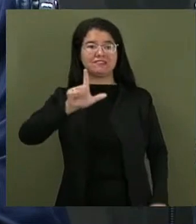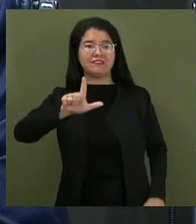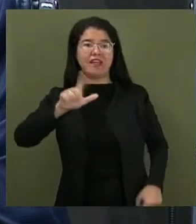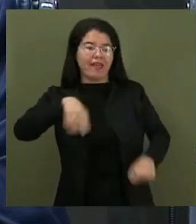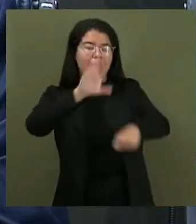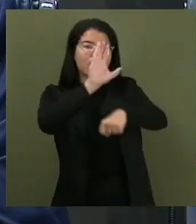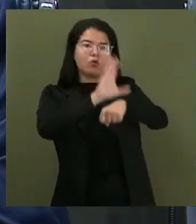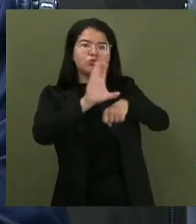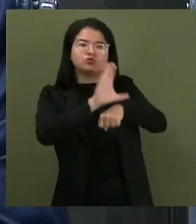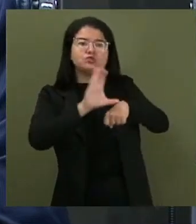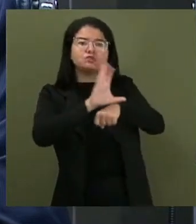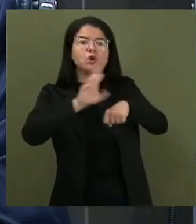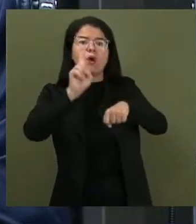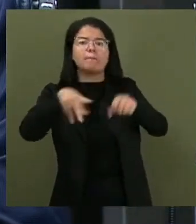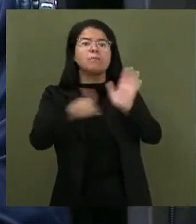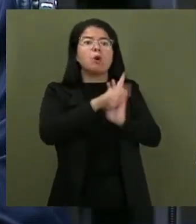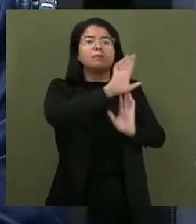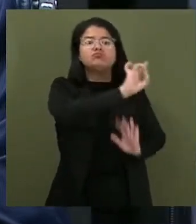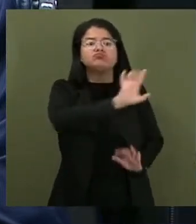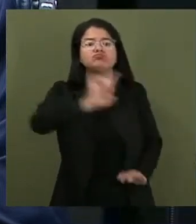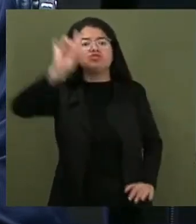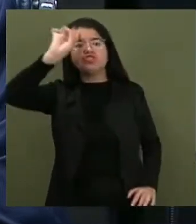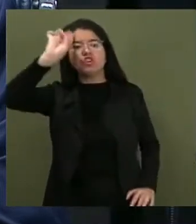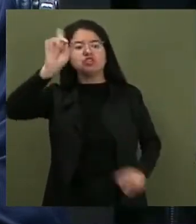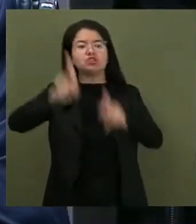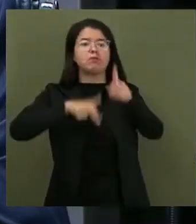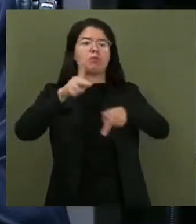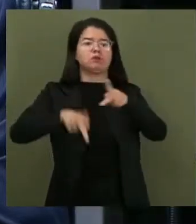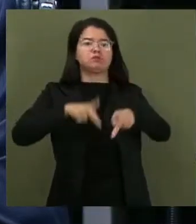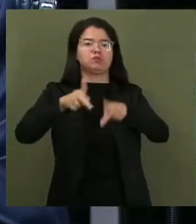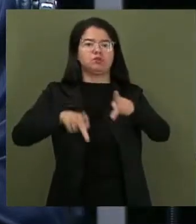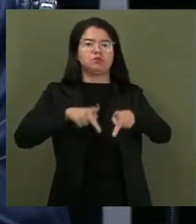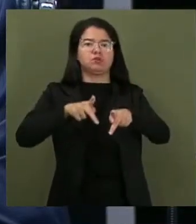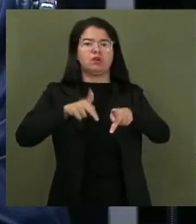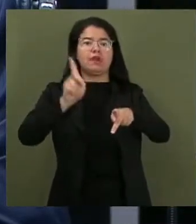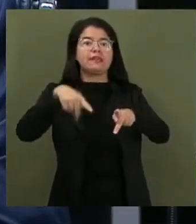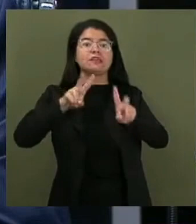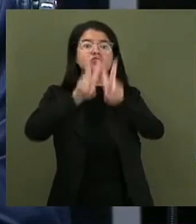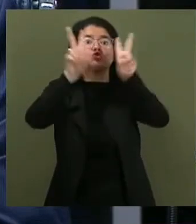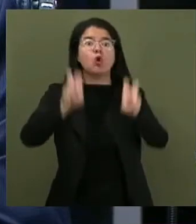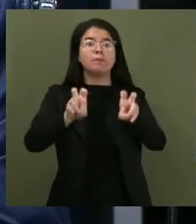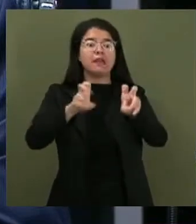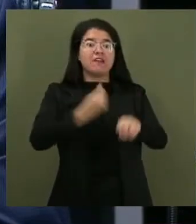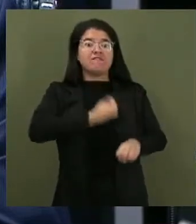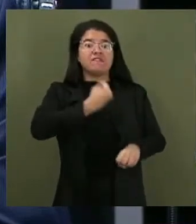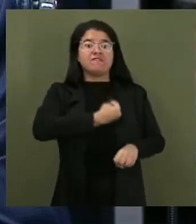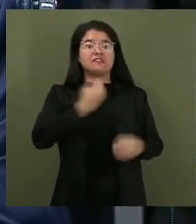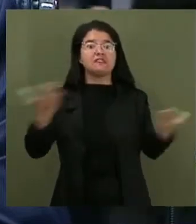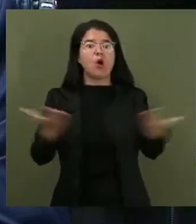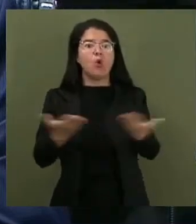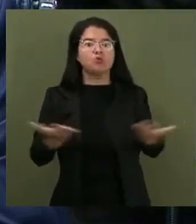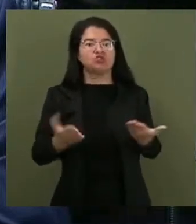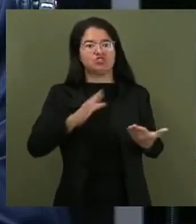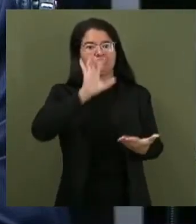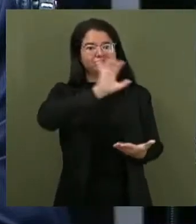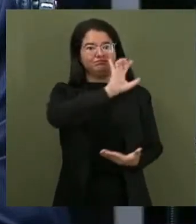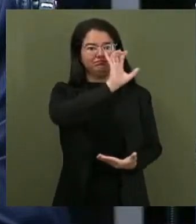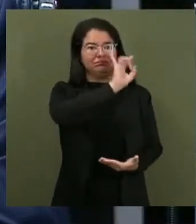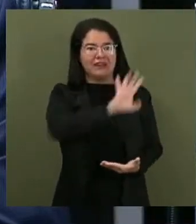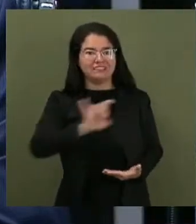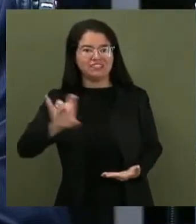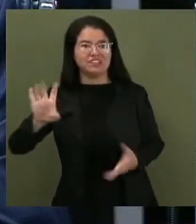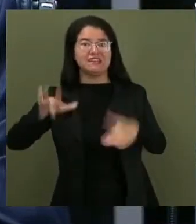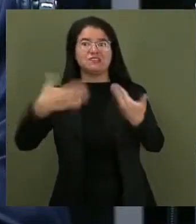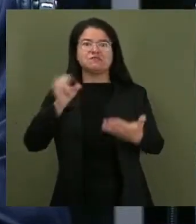do dia a dia da população, que regulamenta as questões do dia a dia. Então, quanto mais moderna,